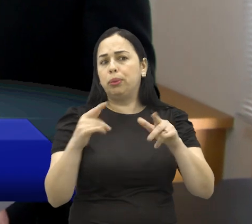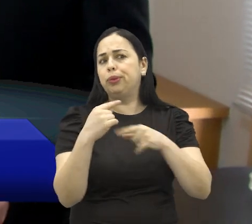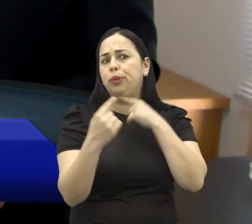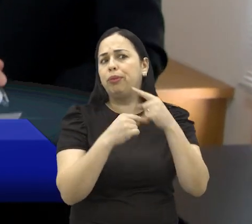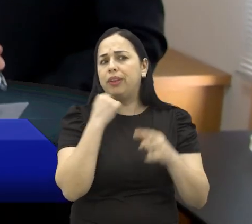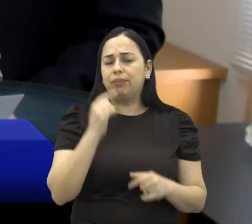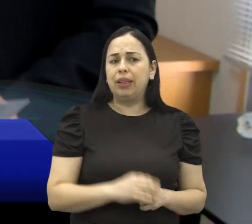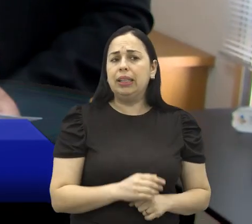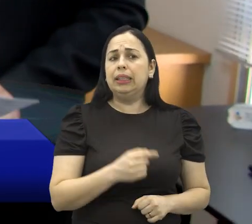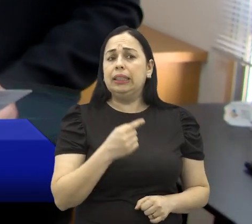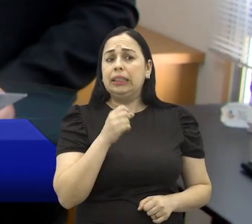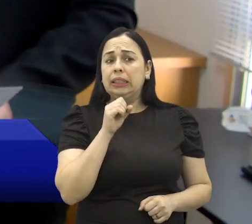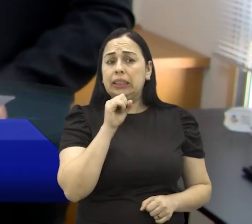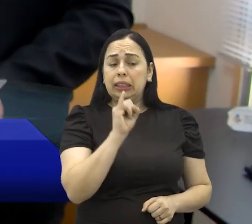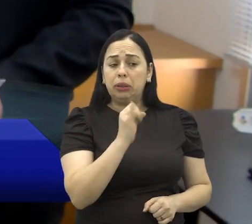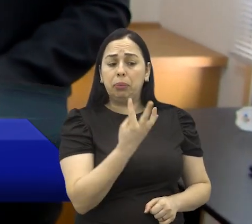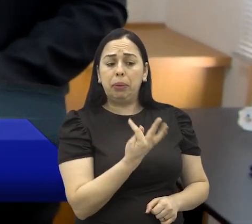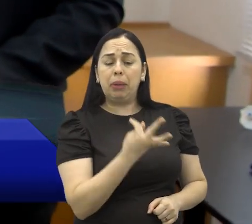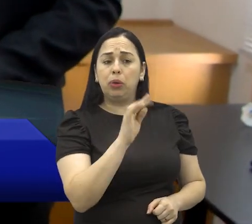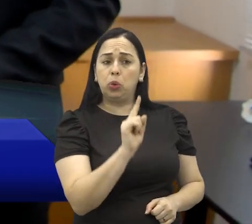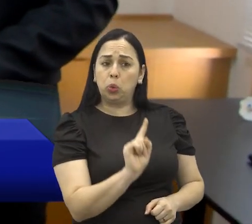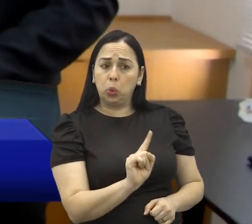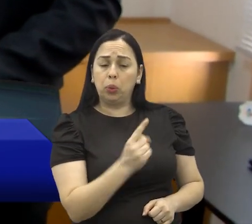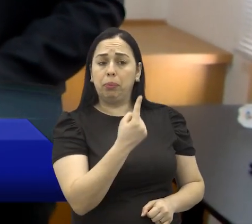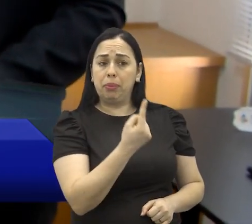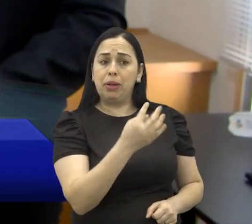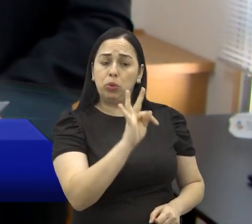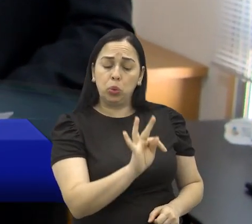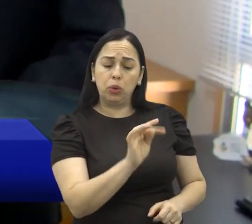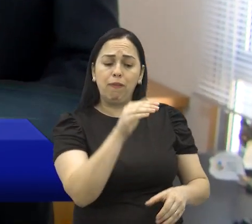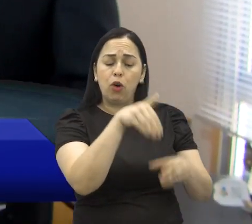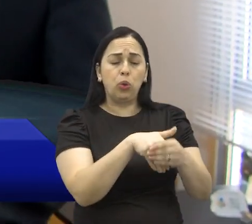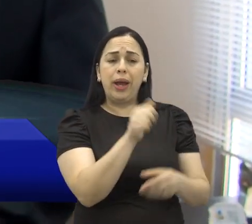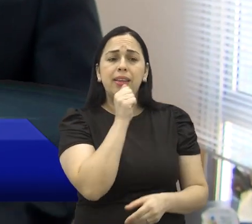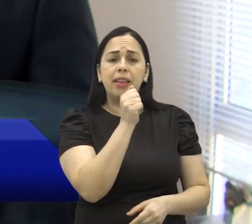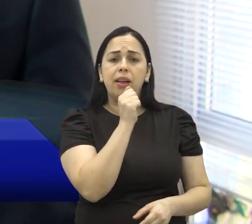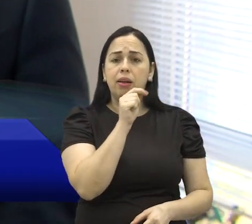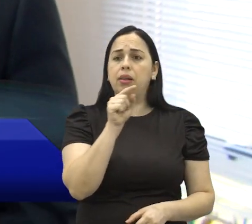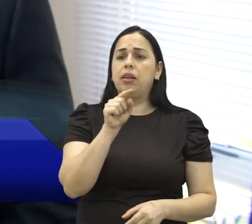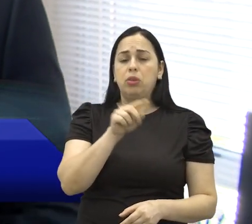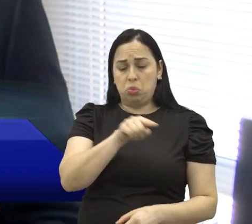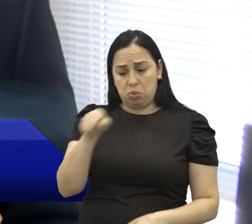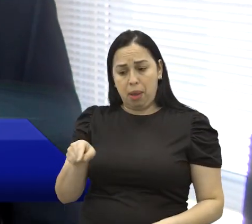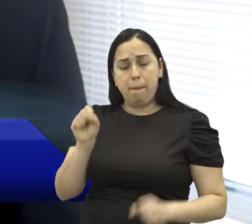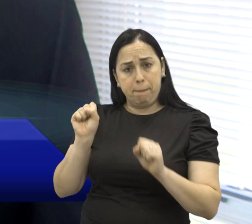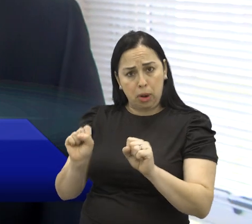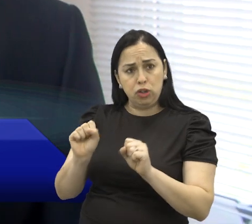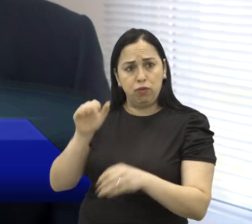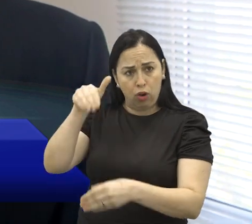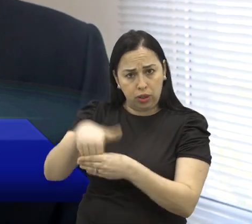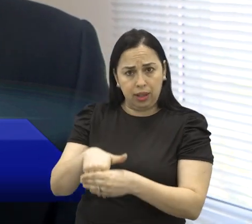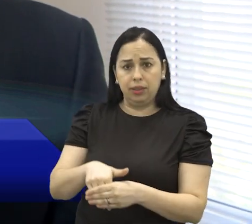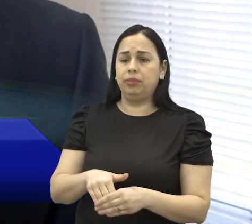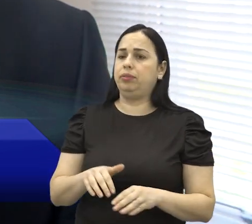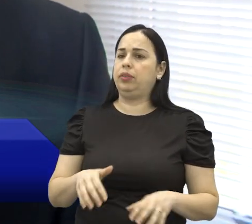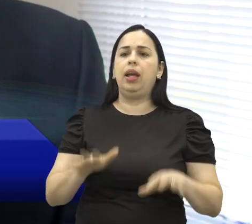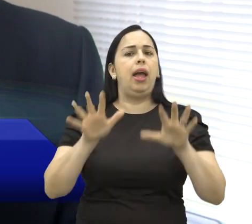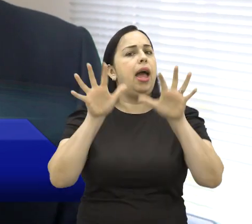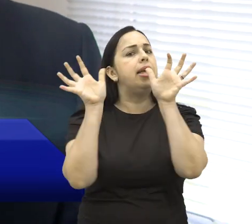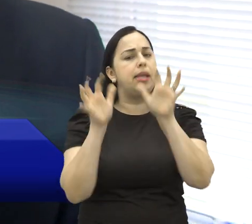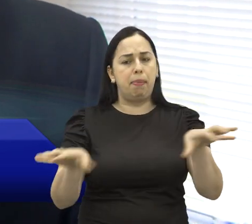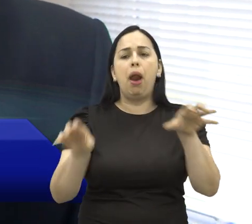de todos. Quem não votou no primeiro turno, pode votar no segundo turno? Sim, ele pode votar. Um turno é